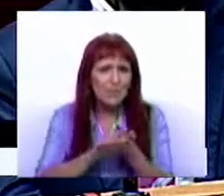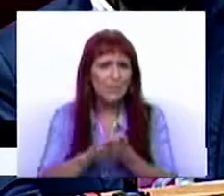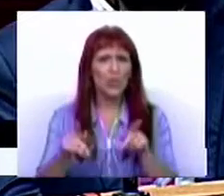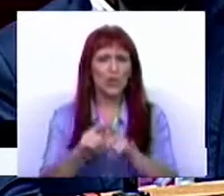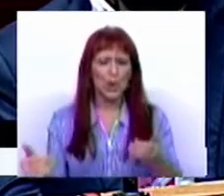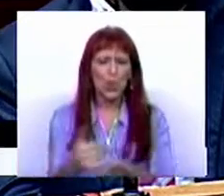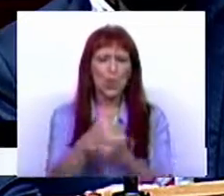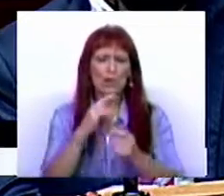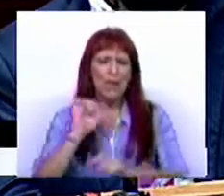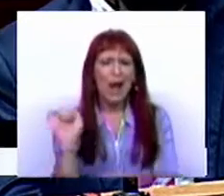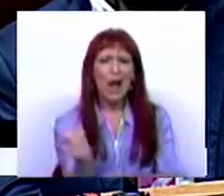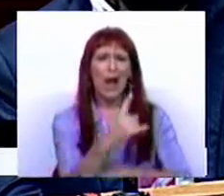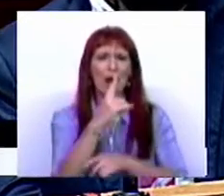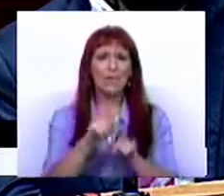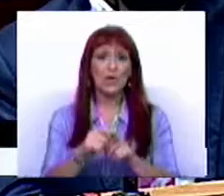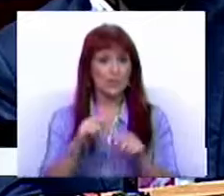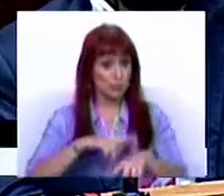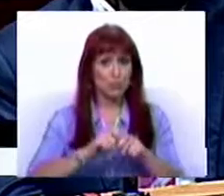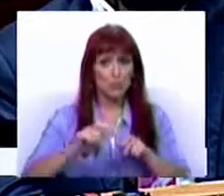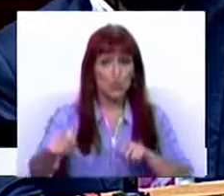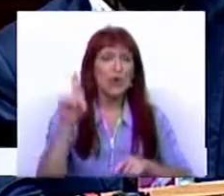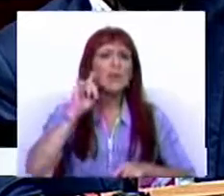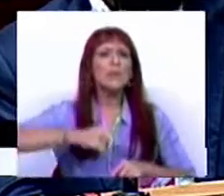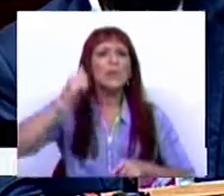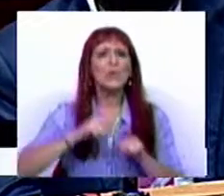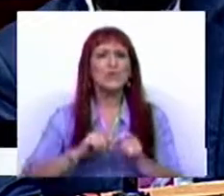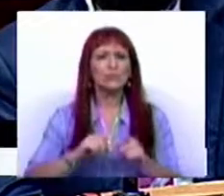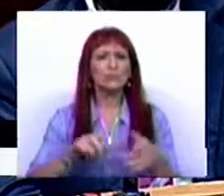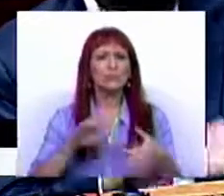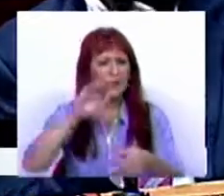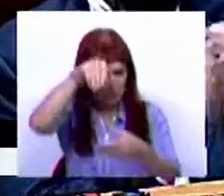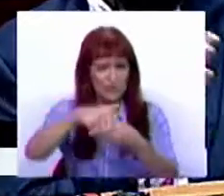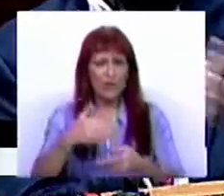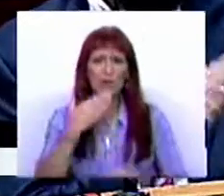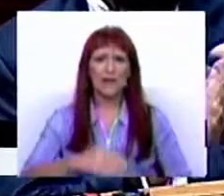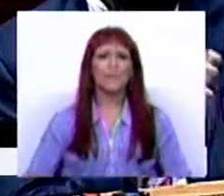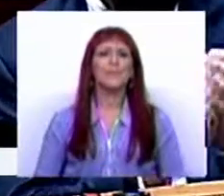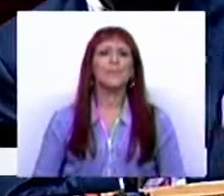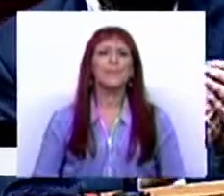de uma recuperação tão rápida quanto duradoura e, sobretudo, inclusiva. Muito obrigado.